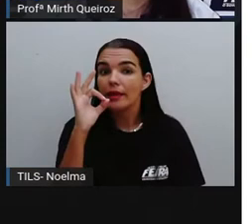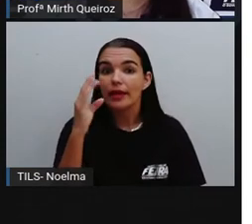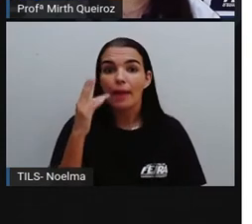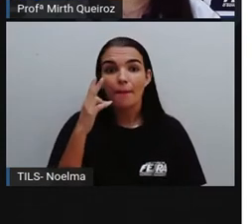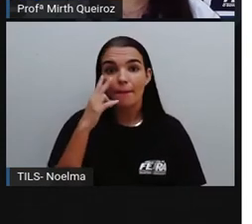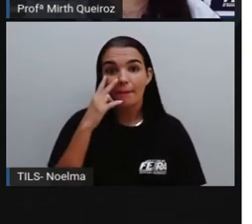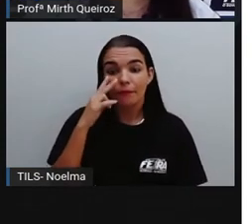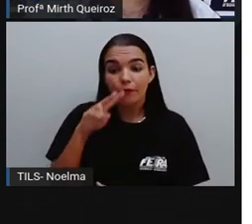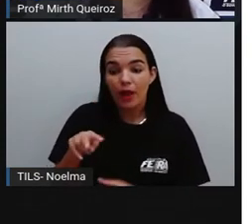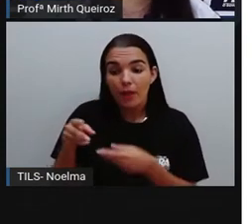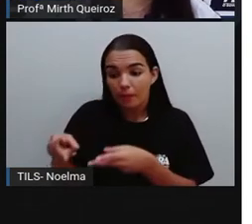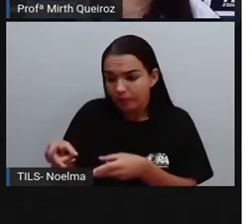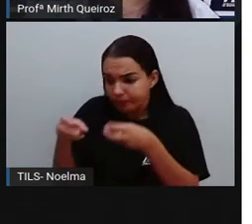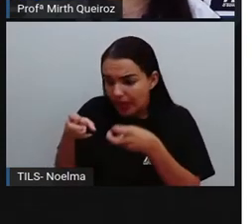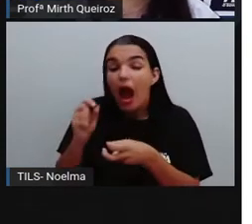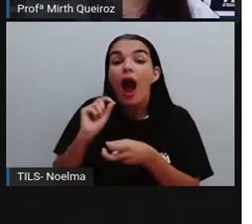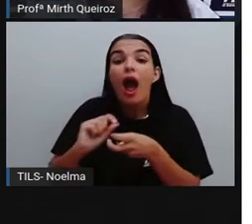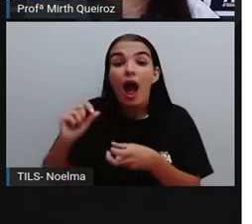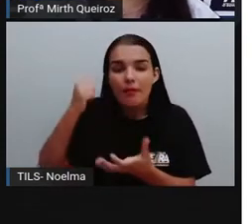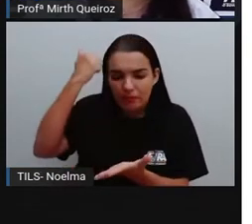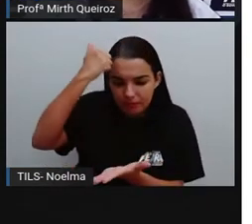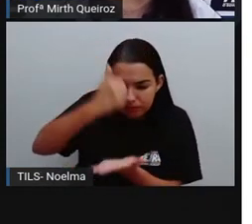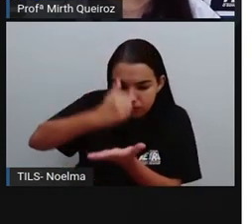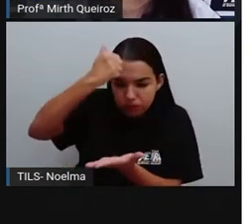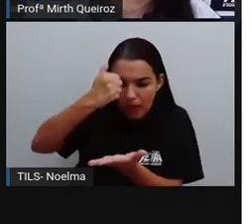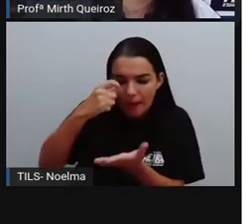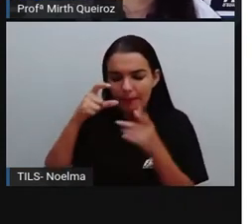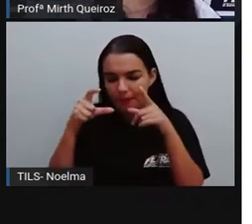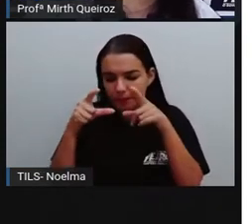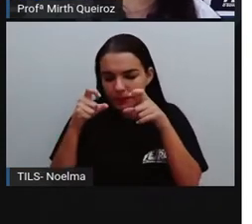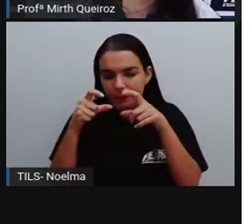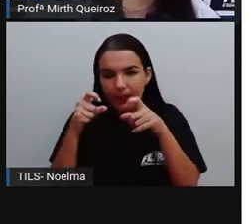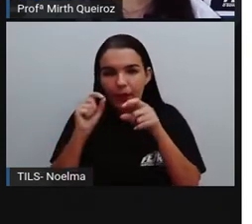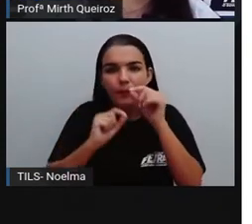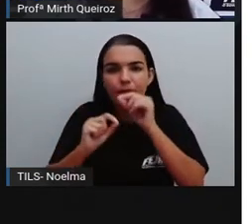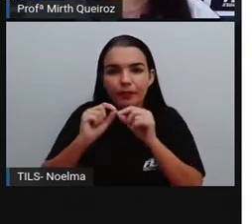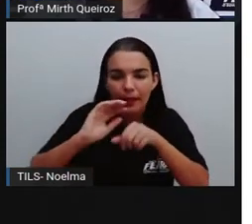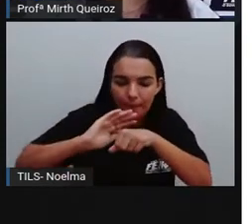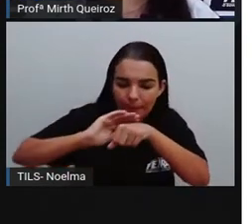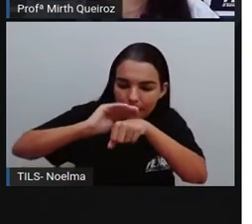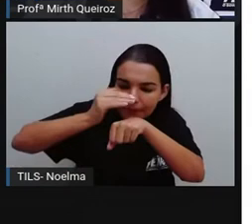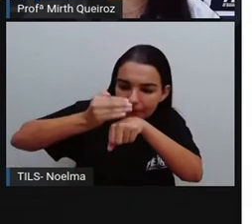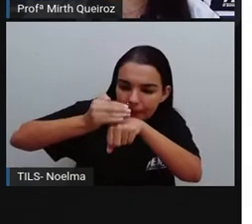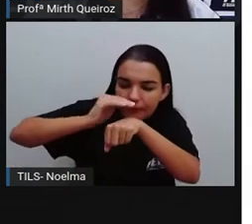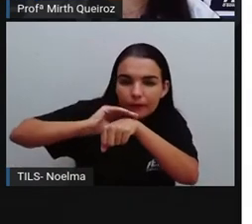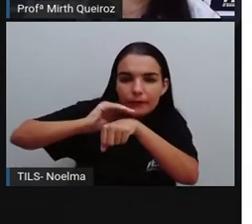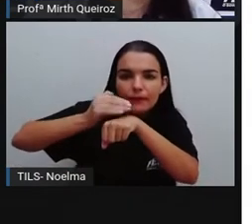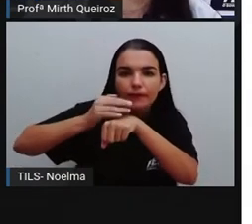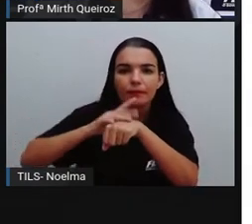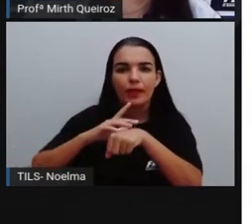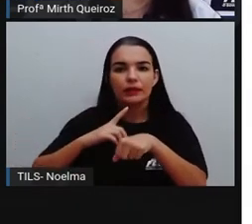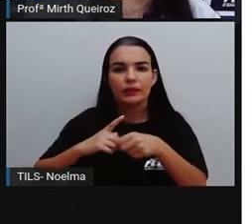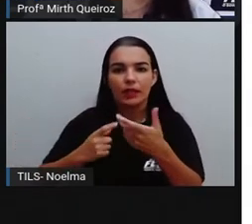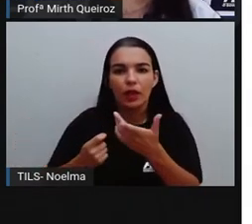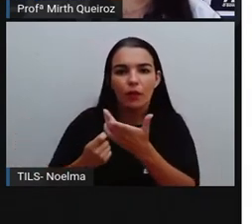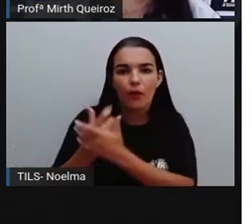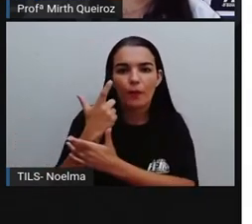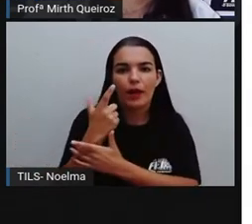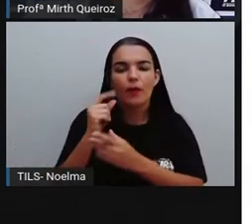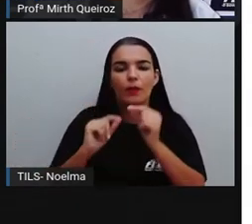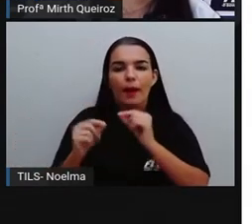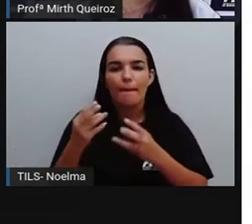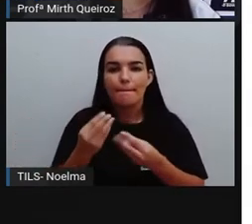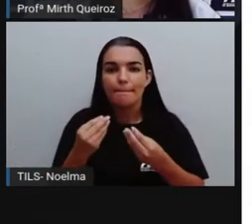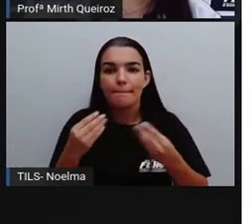como acontece com as moedas de hoje. E ao cunhar e emitir milhares de moedas, os Lídeos, eles